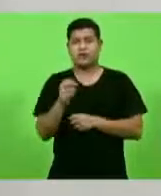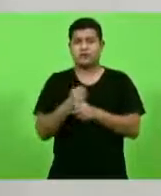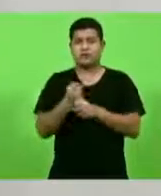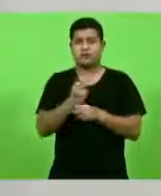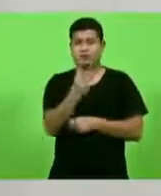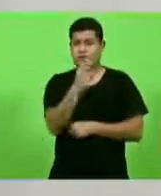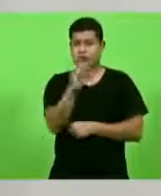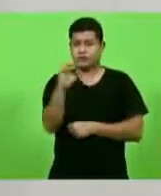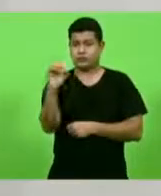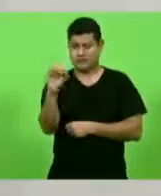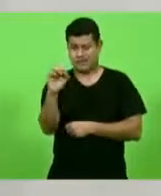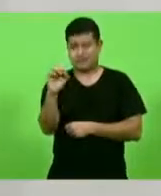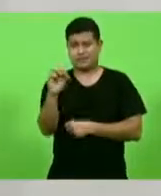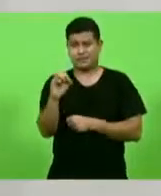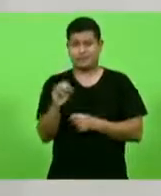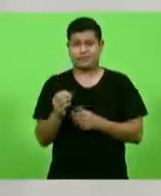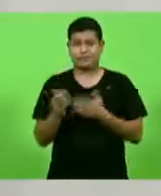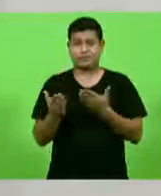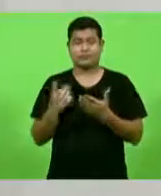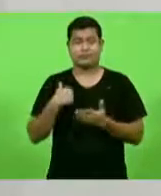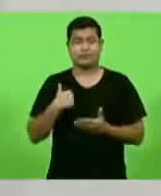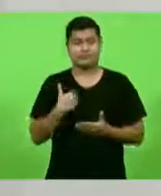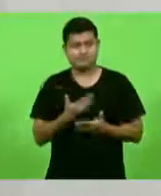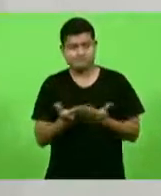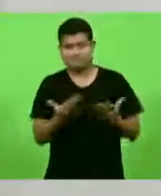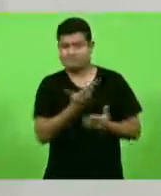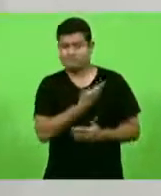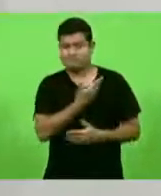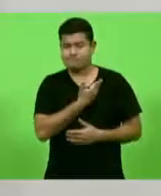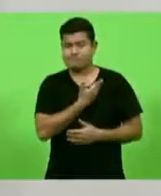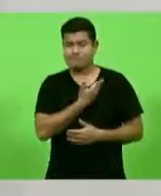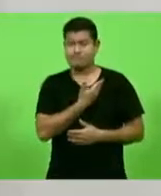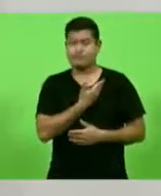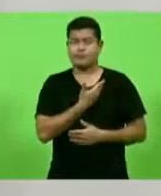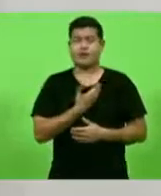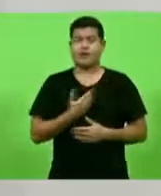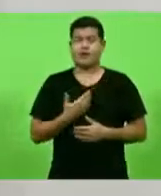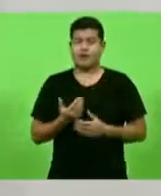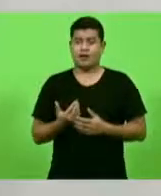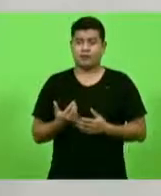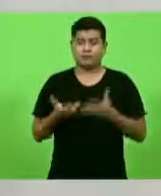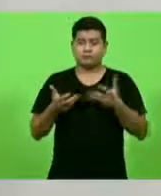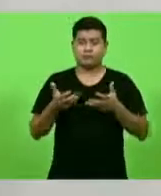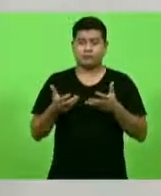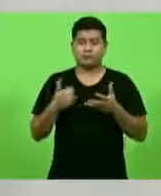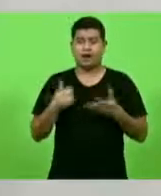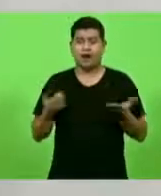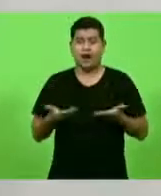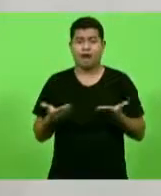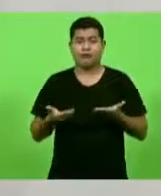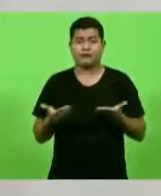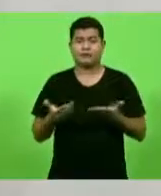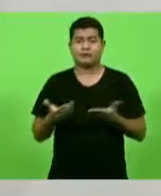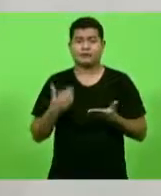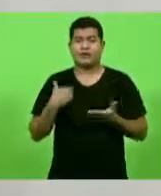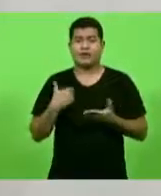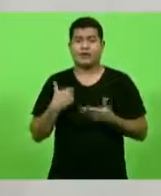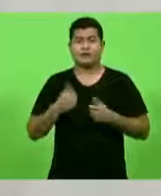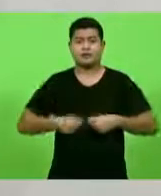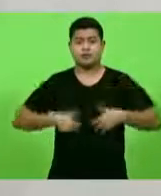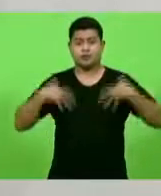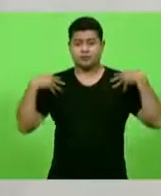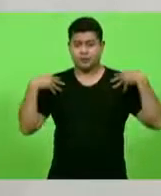Meus amigos parlamentares, queremos que esse culto prestado em Santa Catarina Fritz Müller alcance todo o Estado,